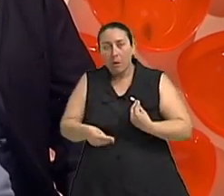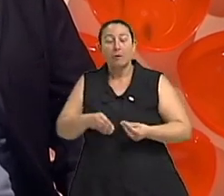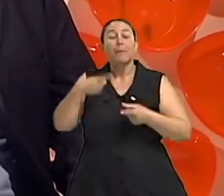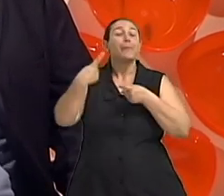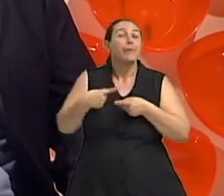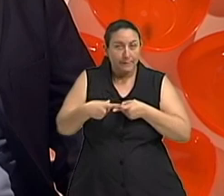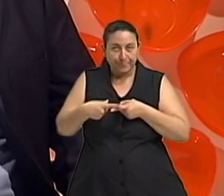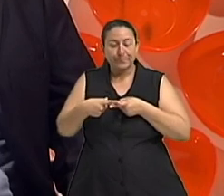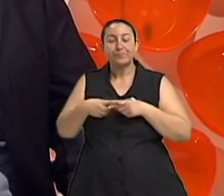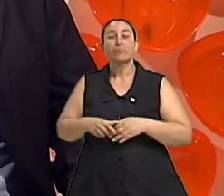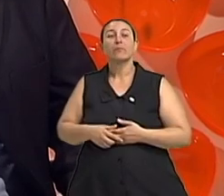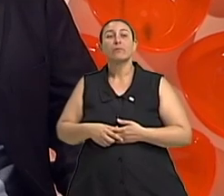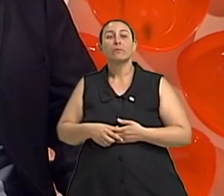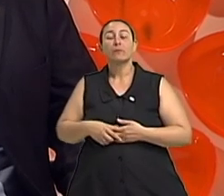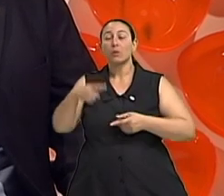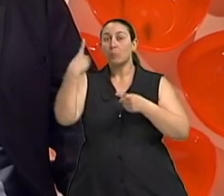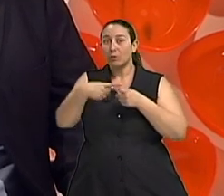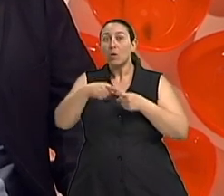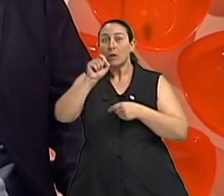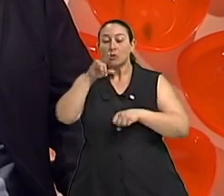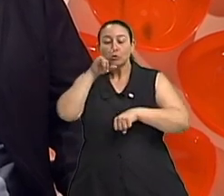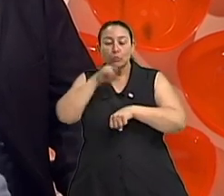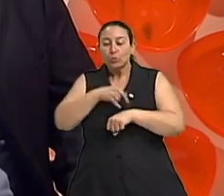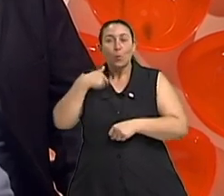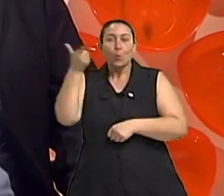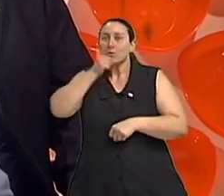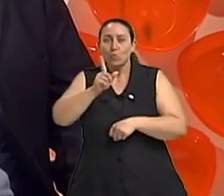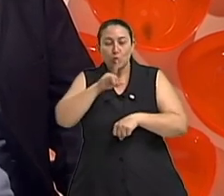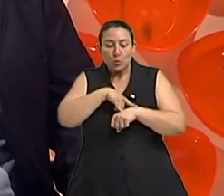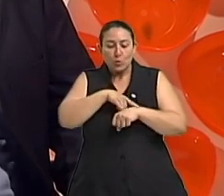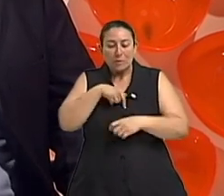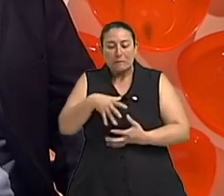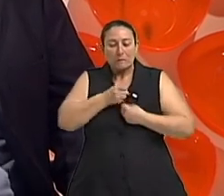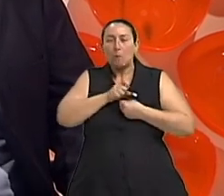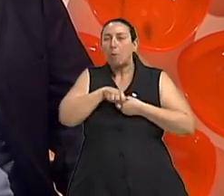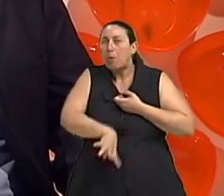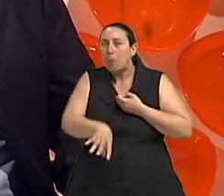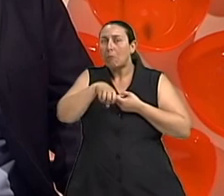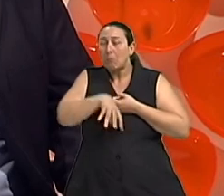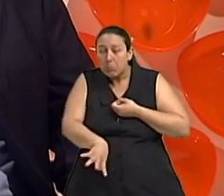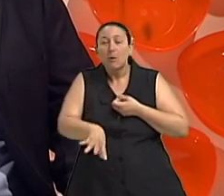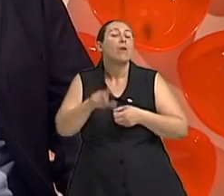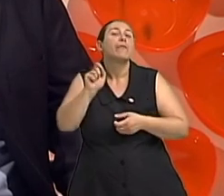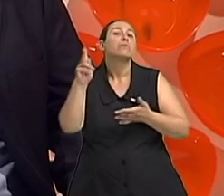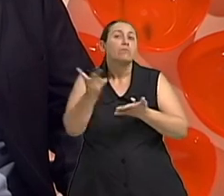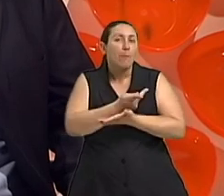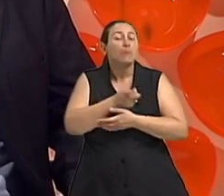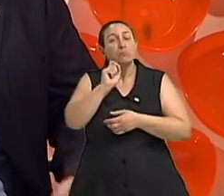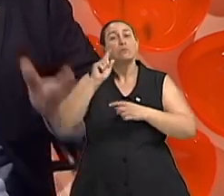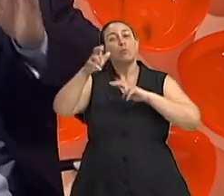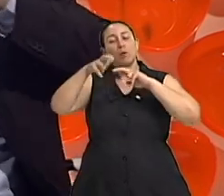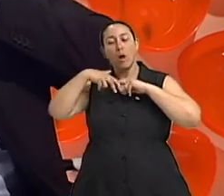a principal causa de incontinência urinária é o processo de lacidão natural dos tecidos.